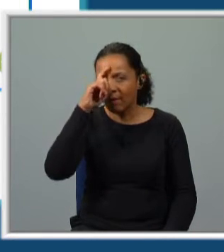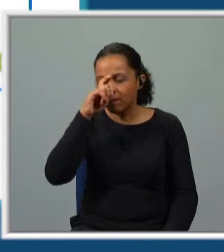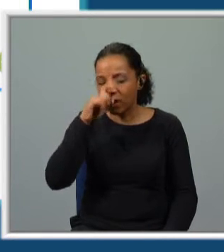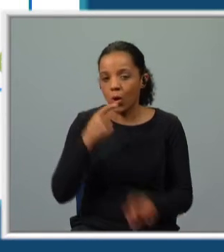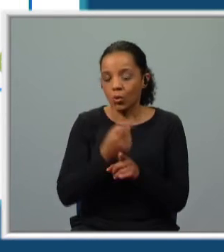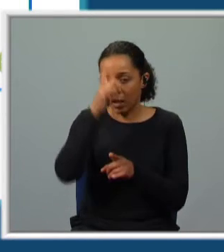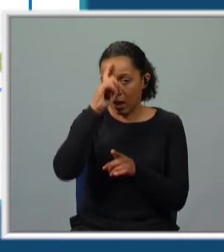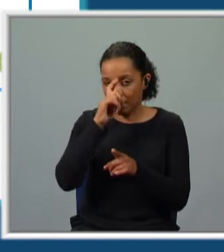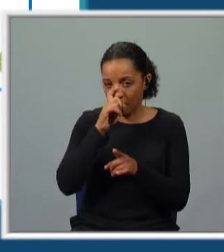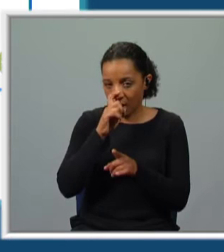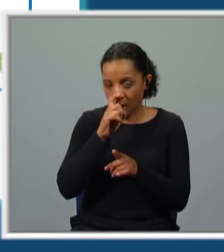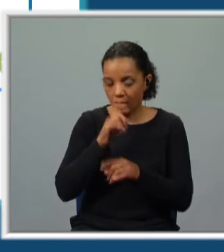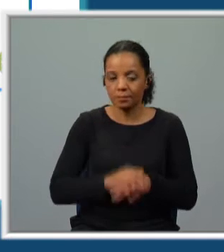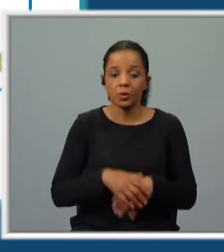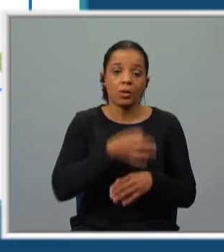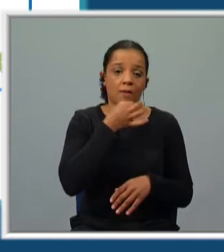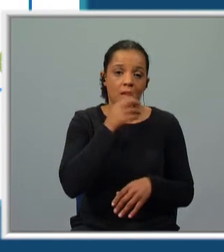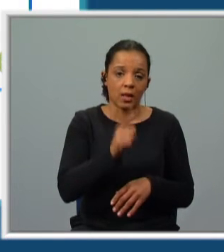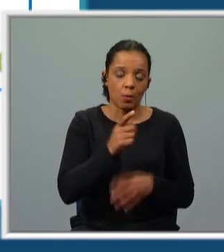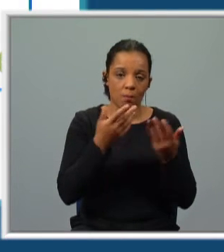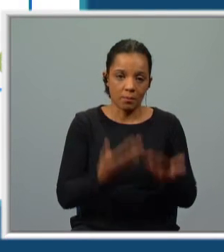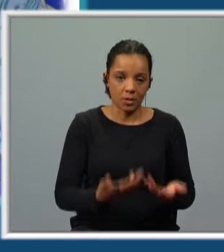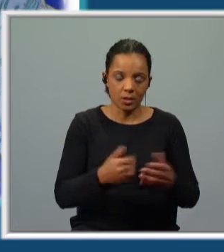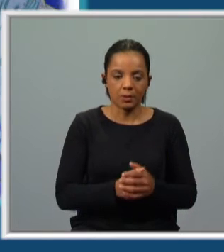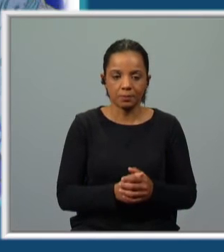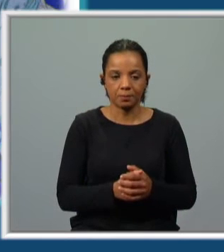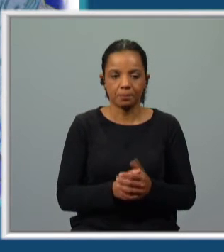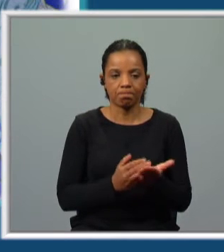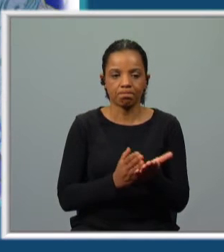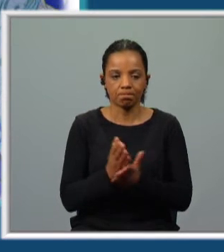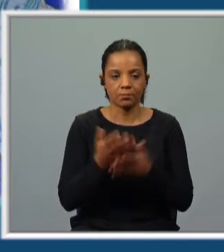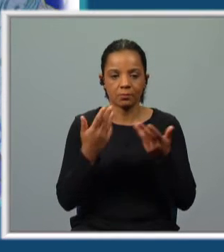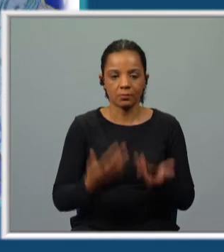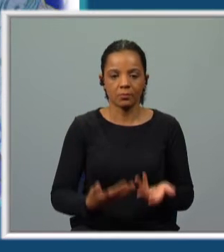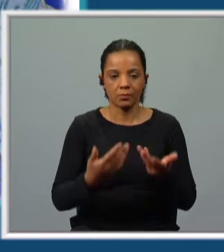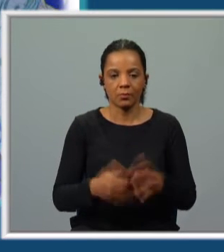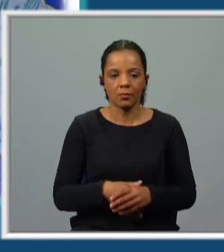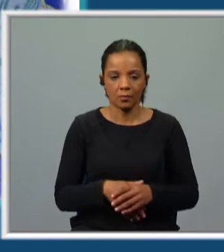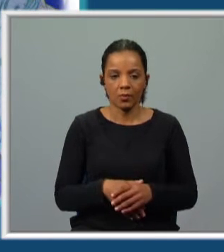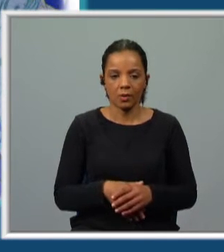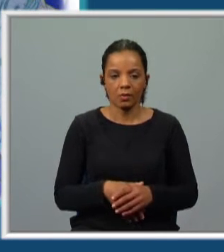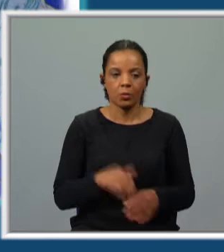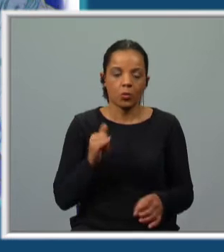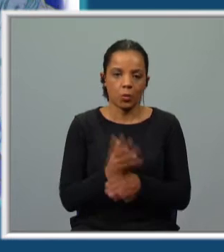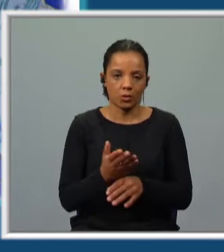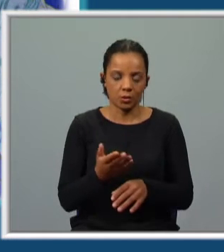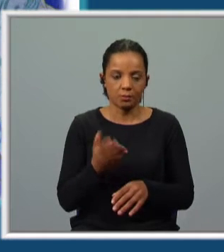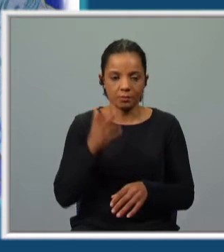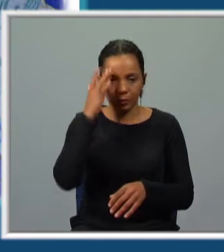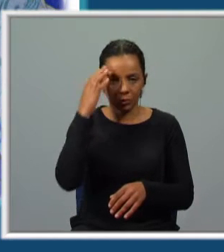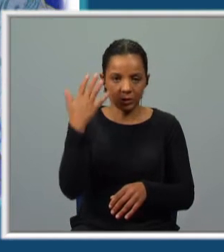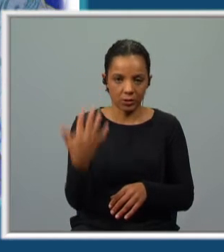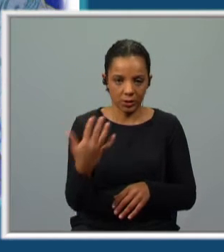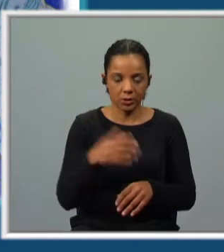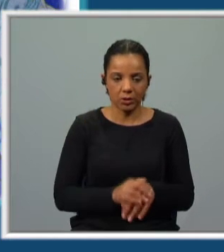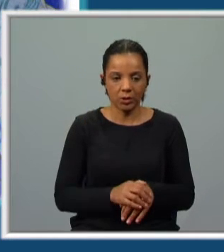O tempo em que ele está a narrar é o tempo presente. E continuamos então agora para uma outra cena. cena número 5.